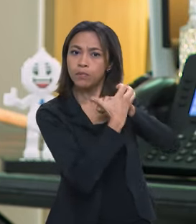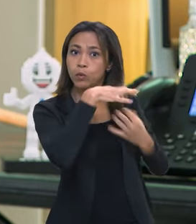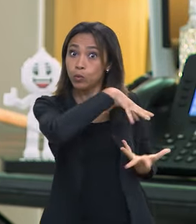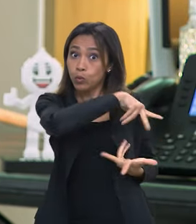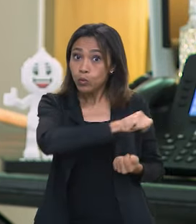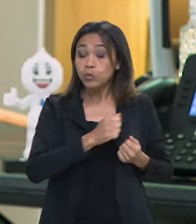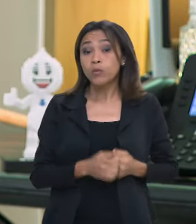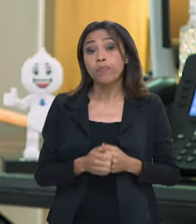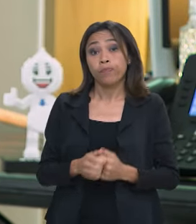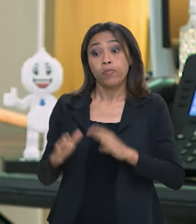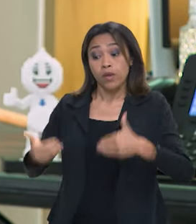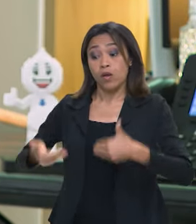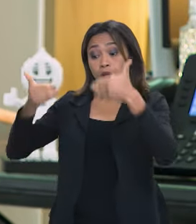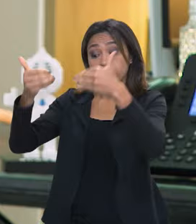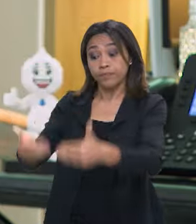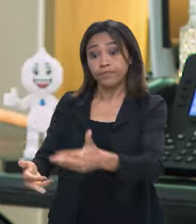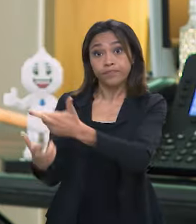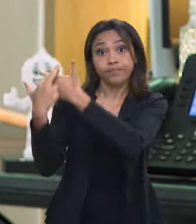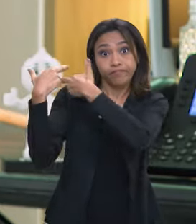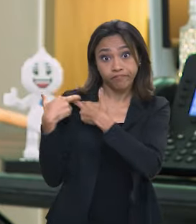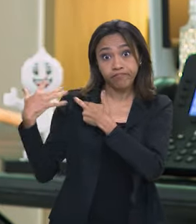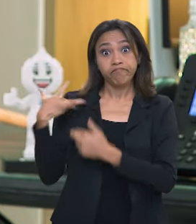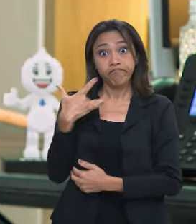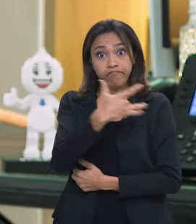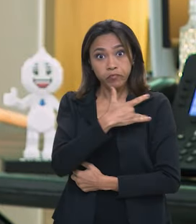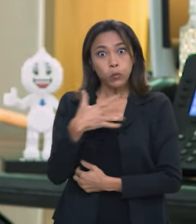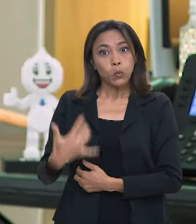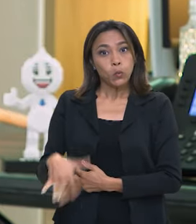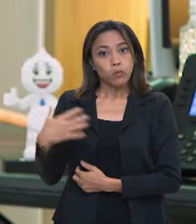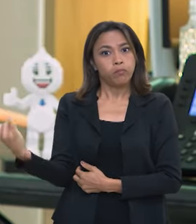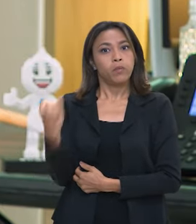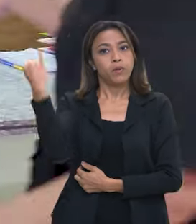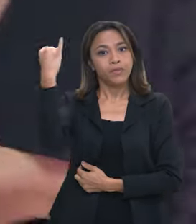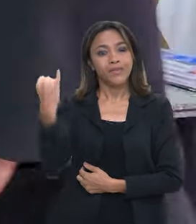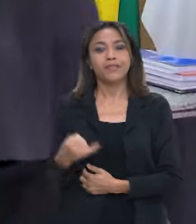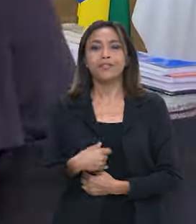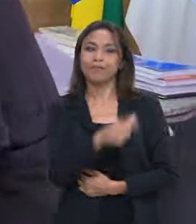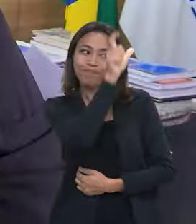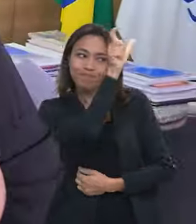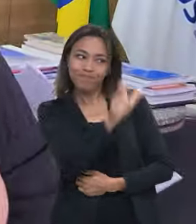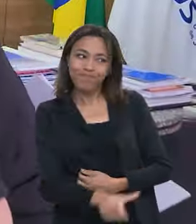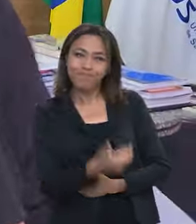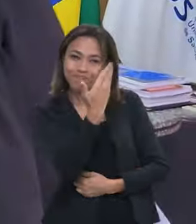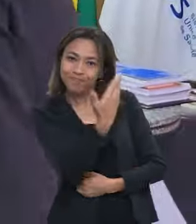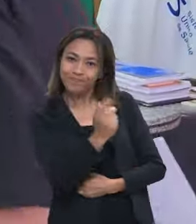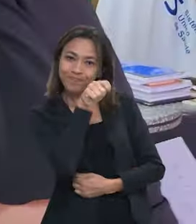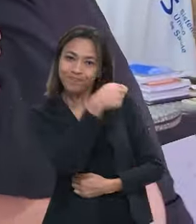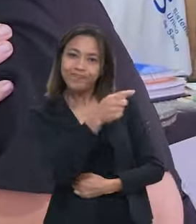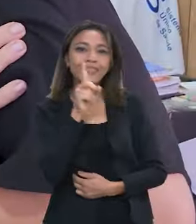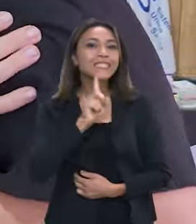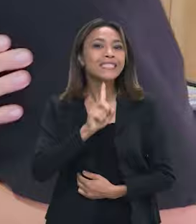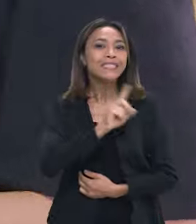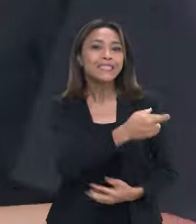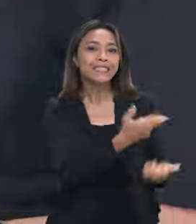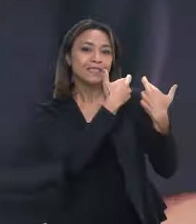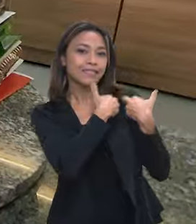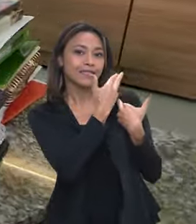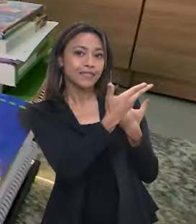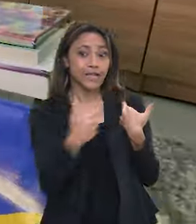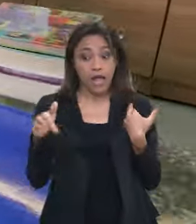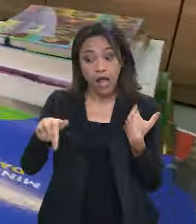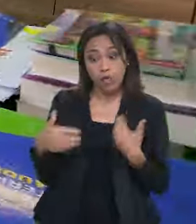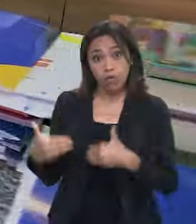global, o papel do Ministério da Saúde nunca foi tão importante. Sob a gestão da ministra Nízia Trindade,